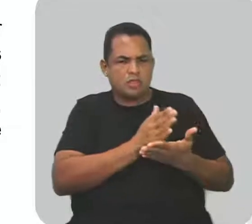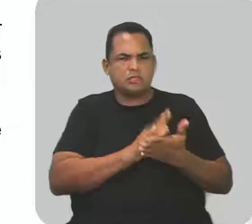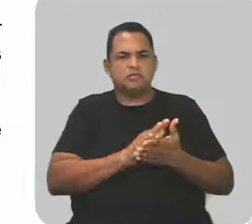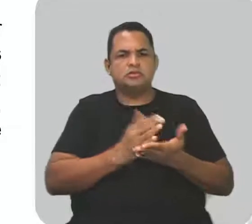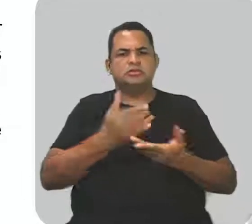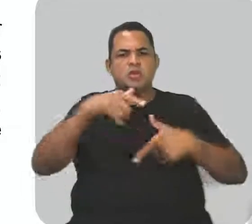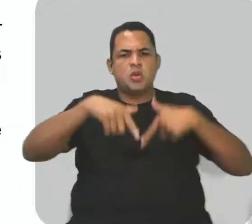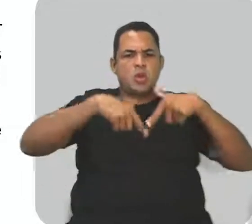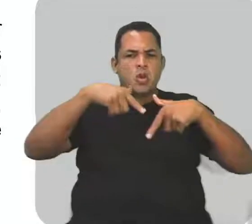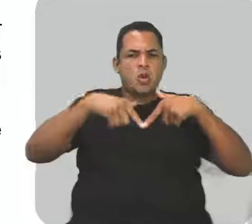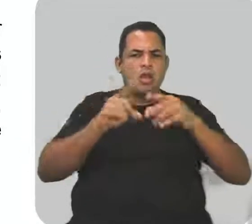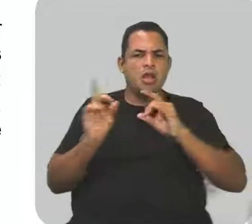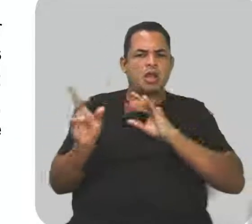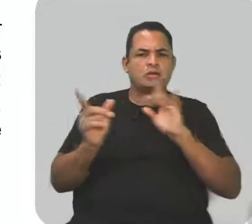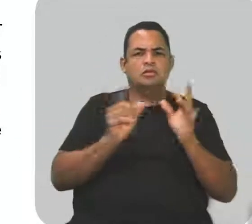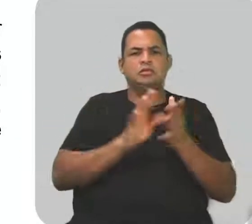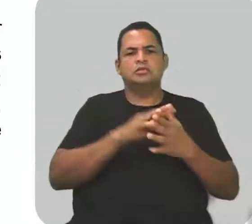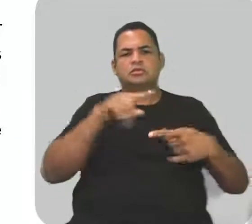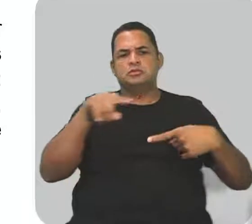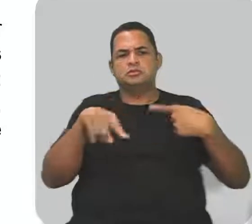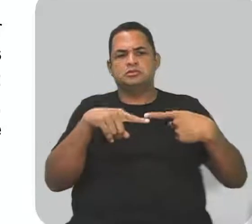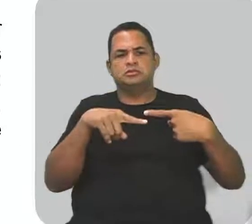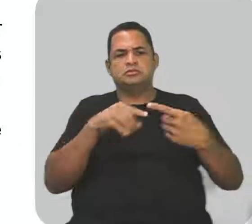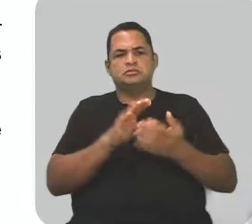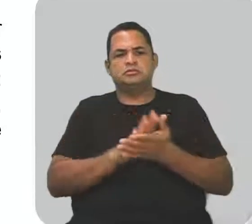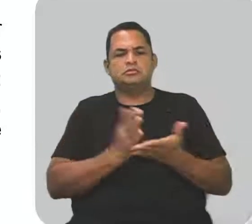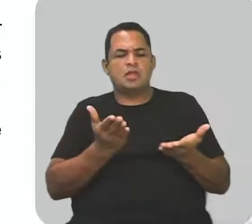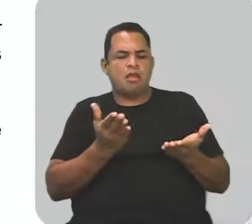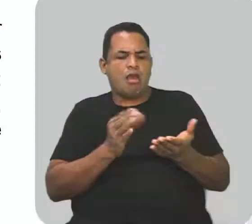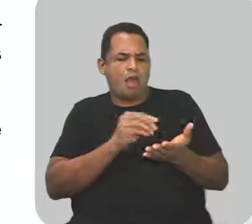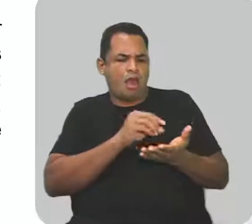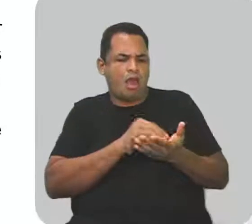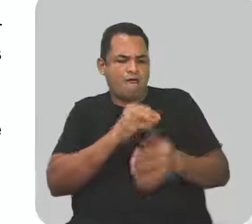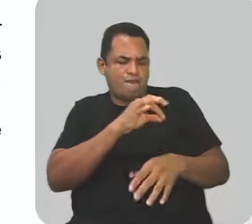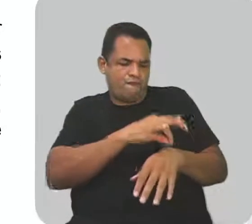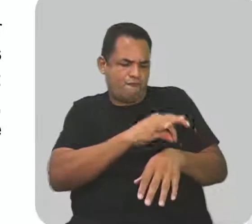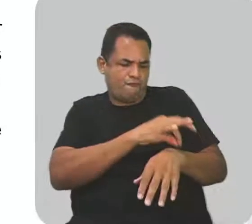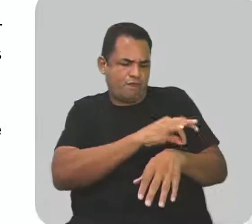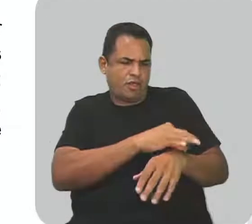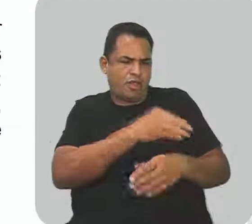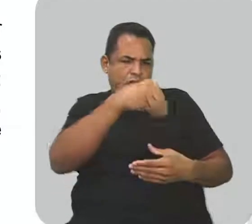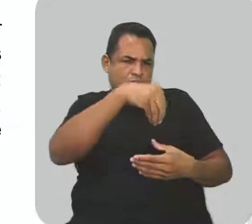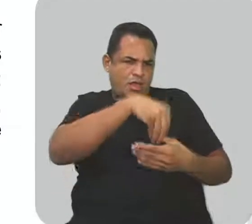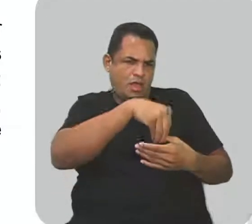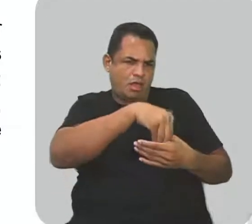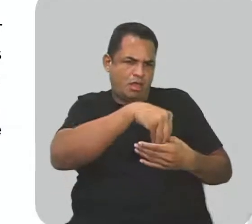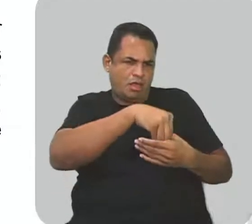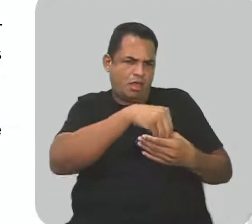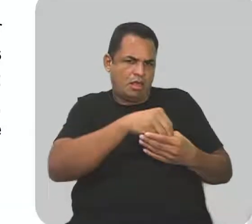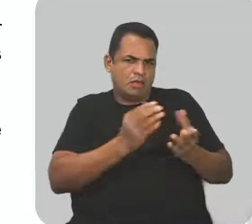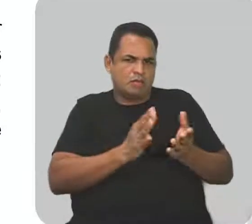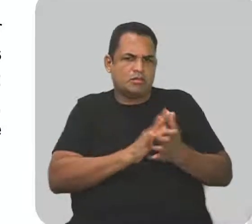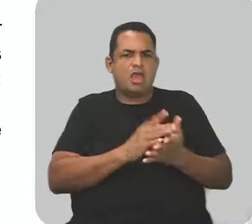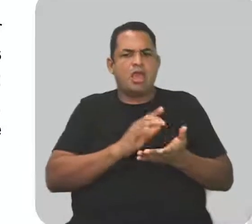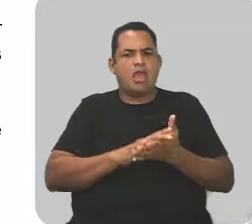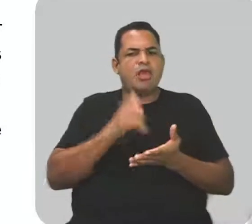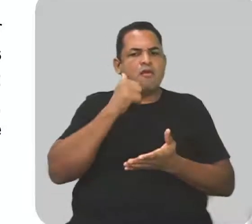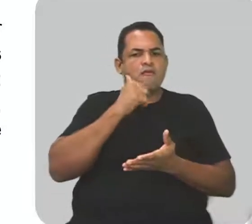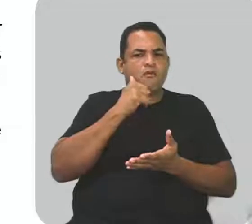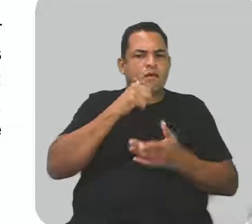cada uma cumpre seu papel. A maioria das formigas em uma colônia é formada por fêmeas,